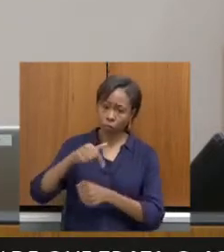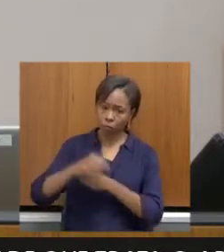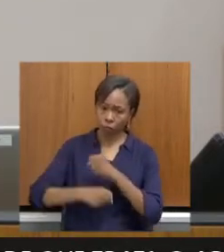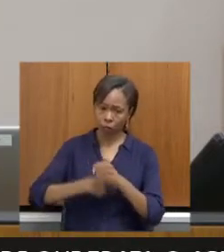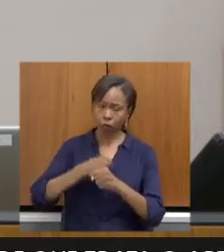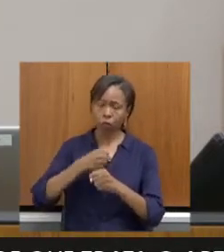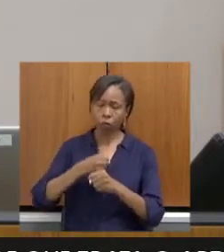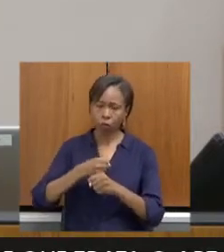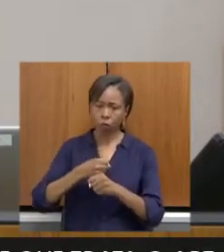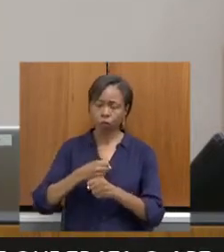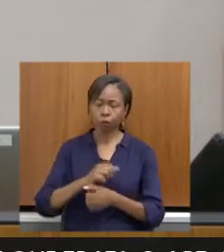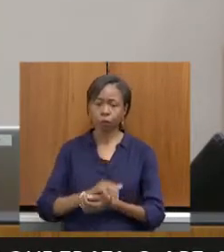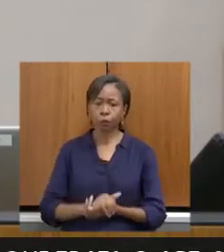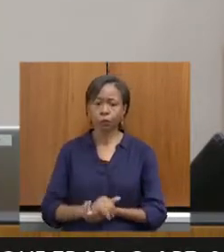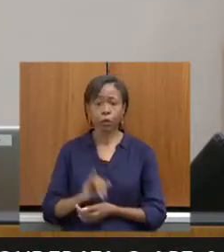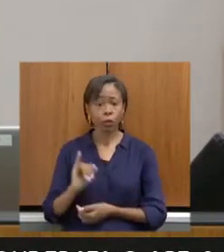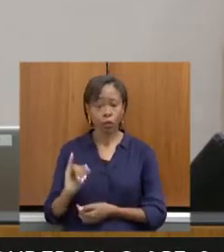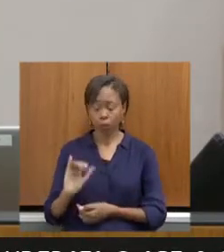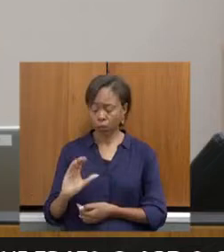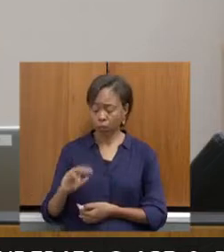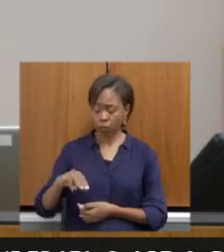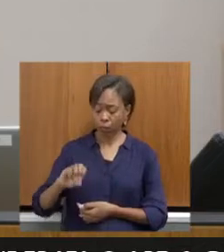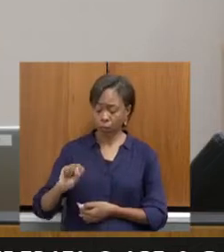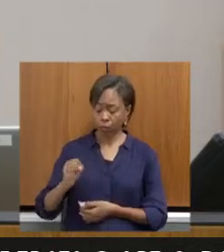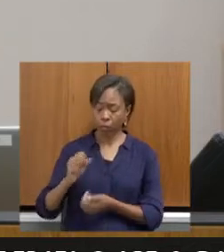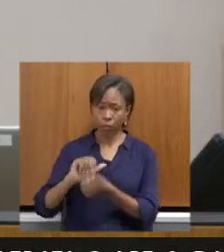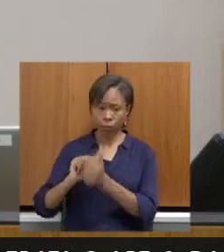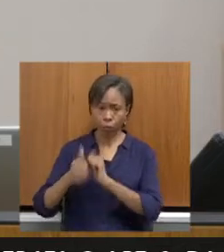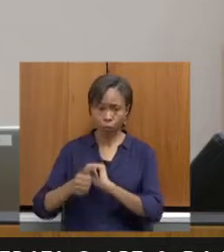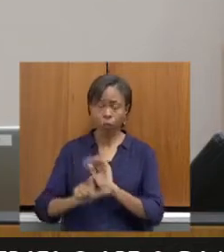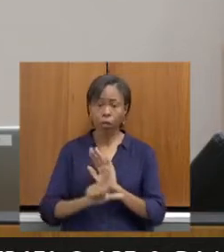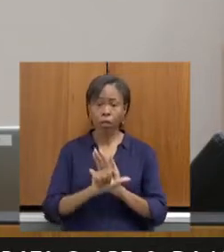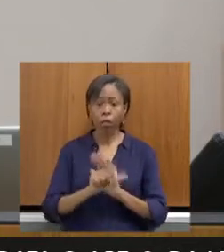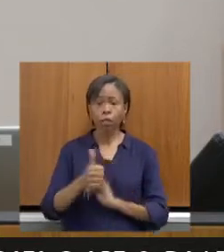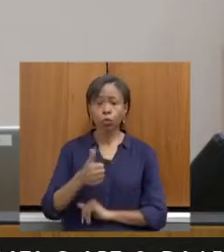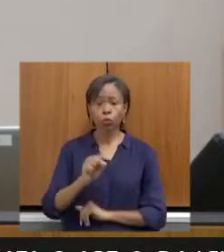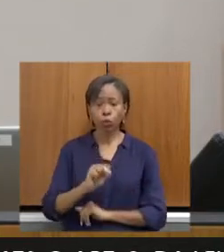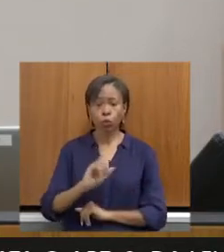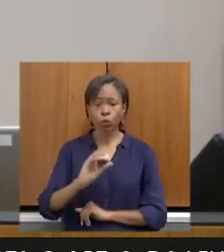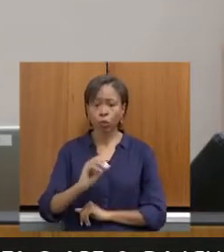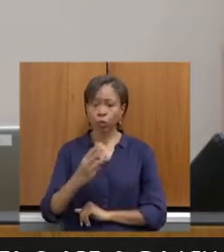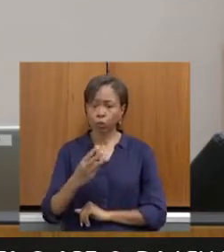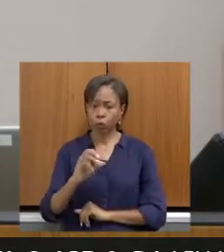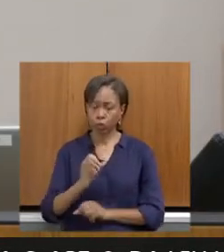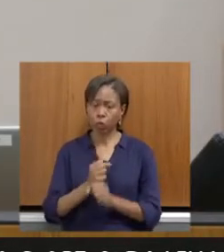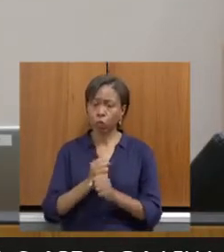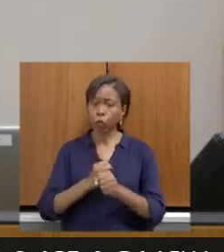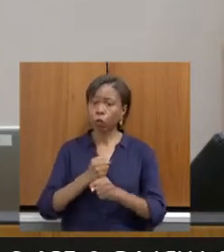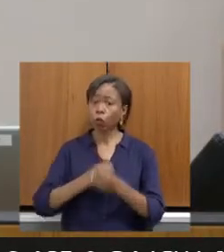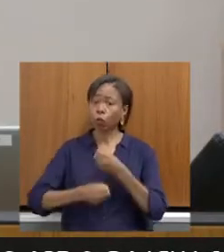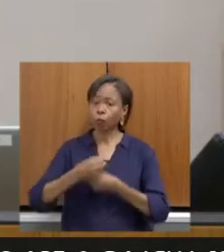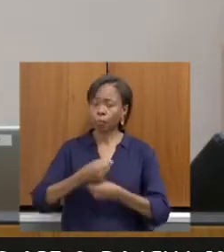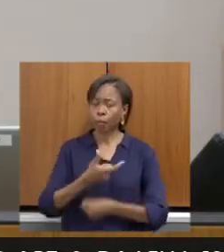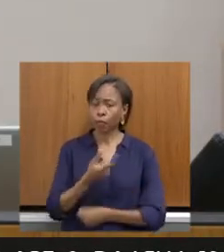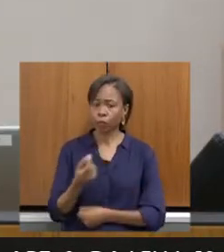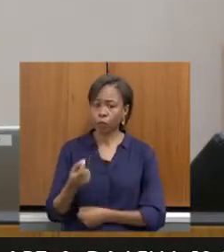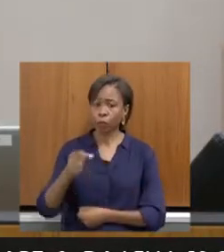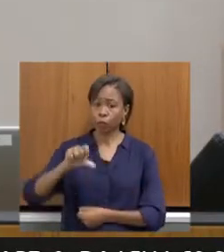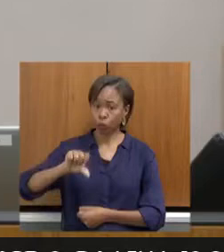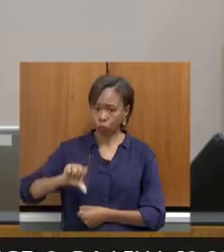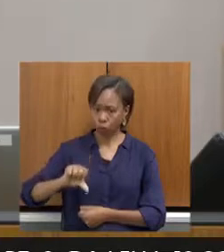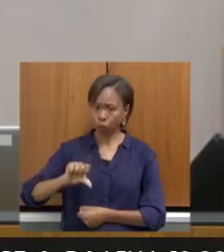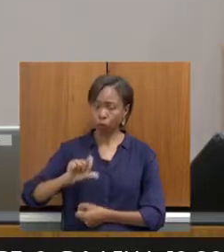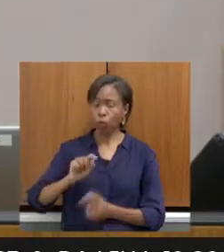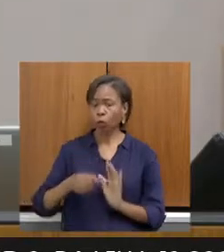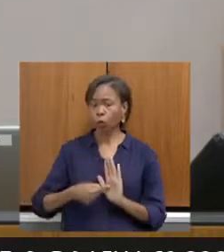O ICMS Esportivo está previsto na Lei nº.030, de 2009, que prevê a